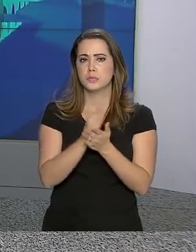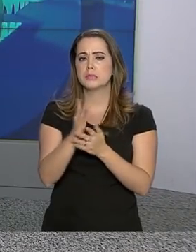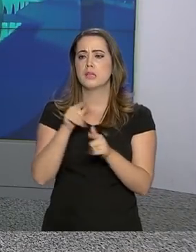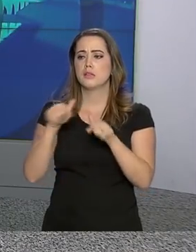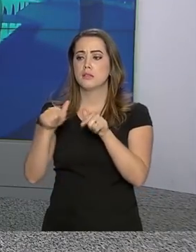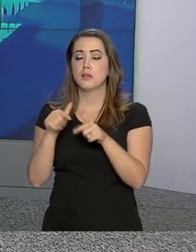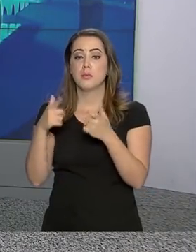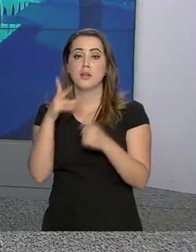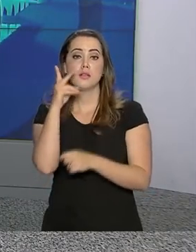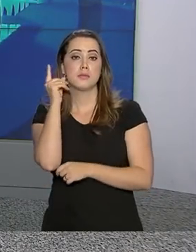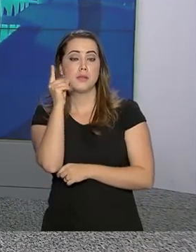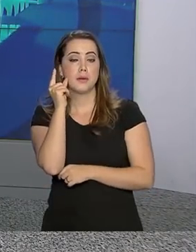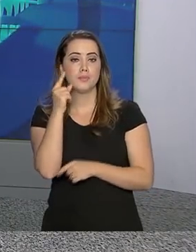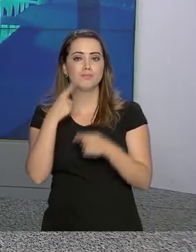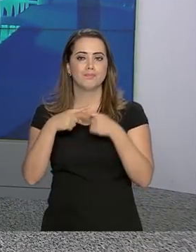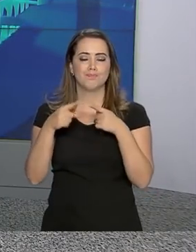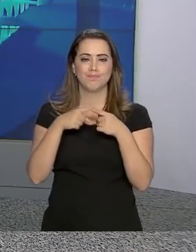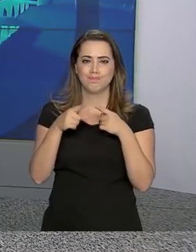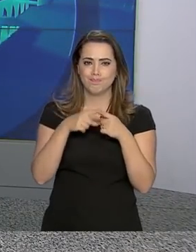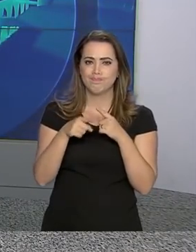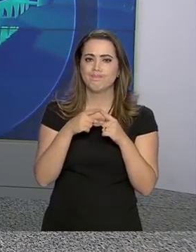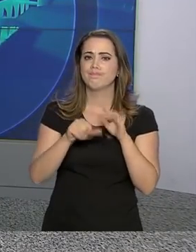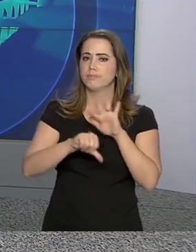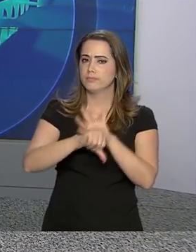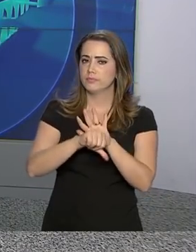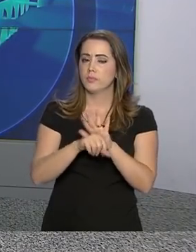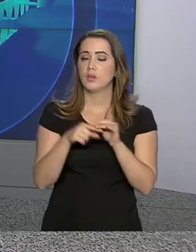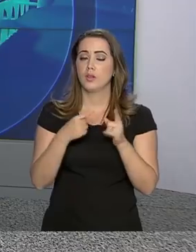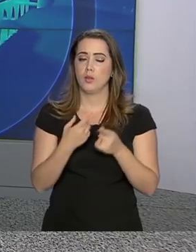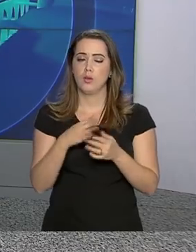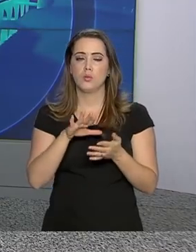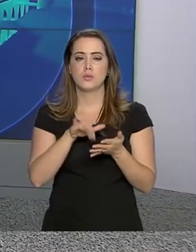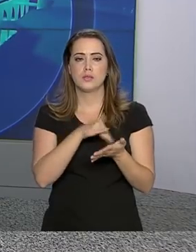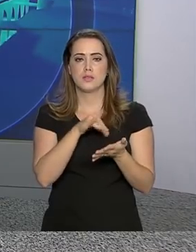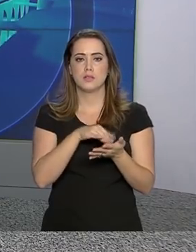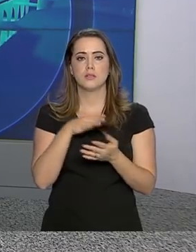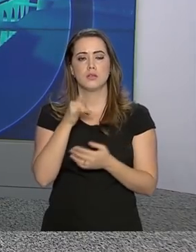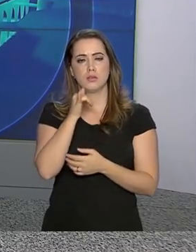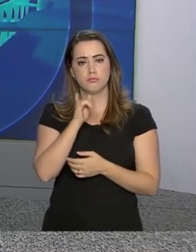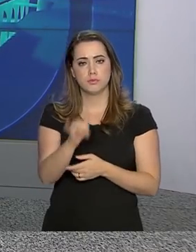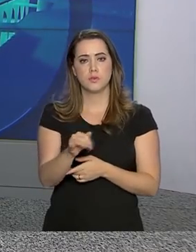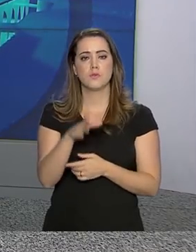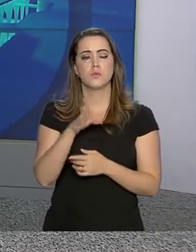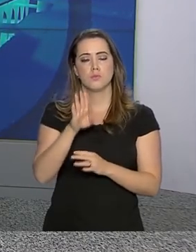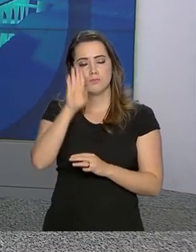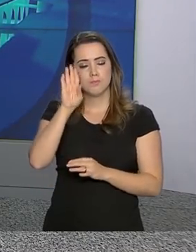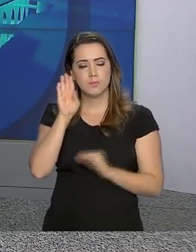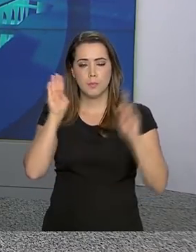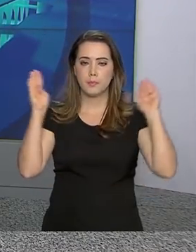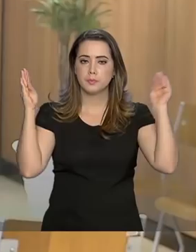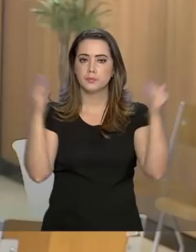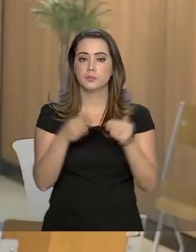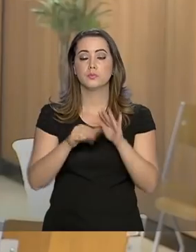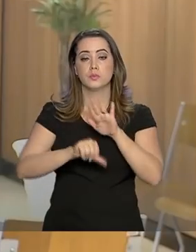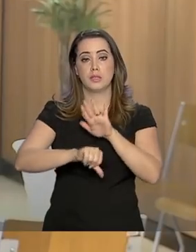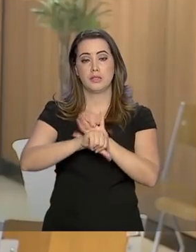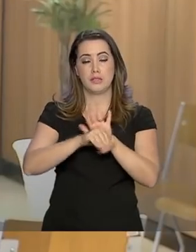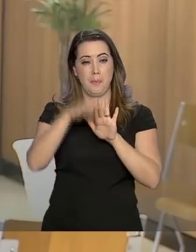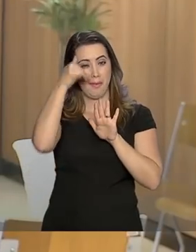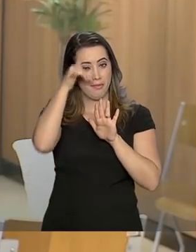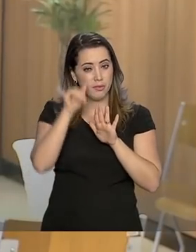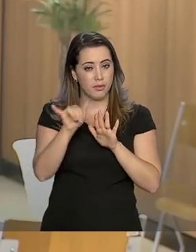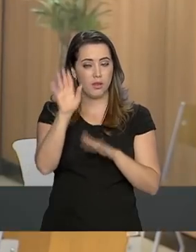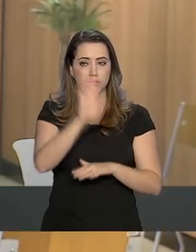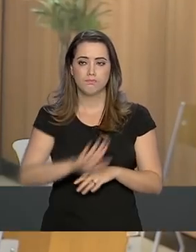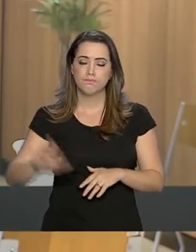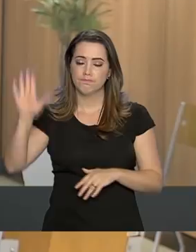Segundo o Secretário Nacional de Segurança Pública, o combate ao crime em todo o país é uma prioridade. A